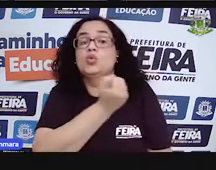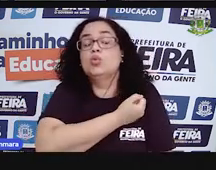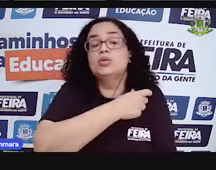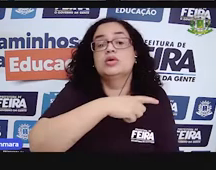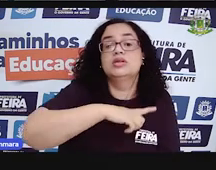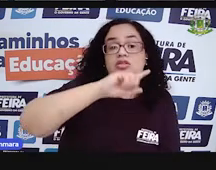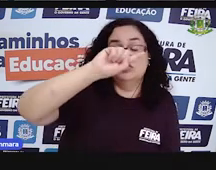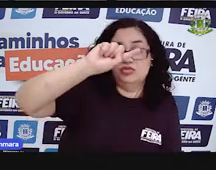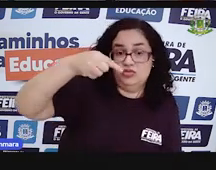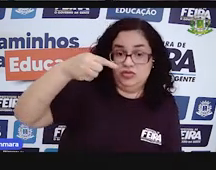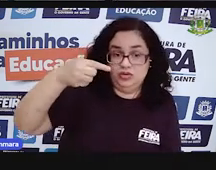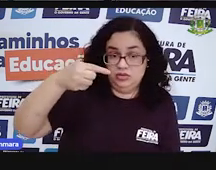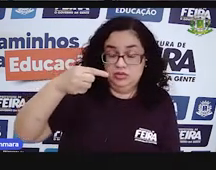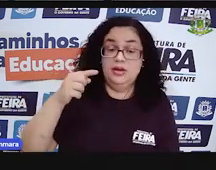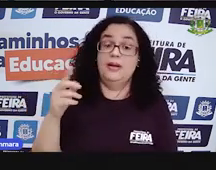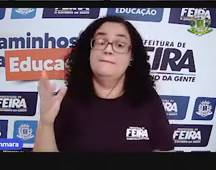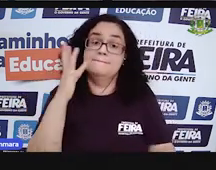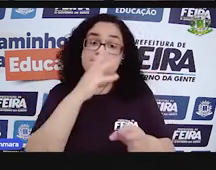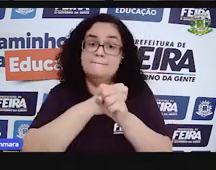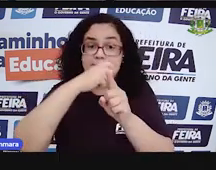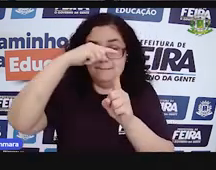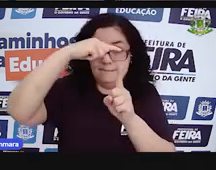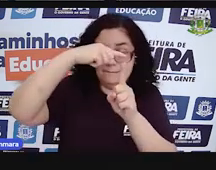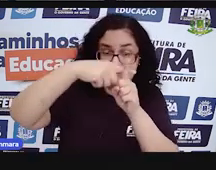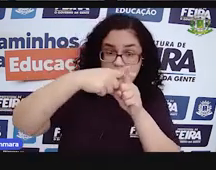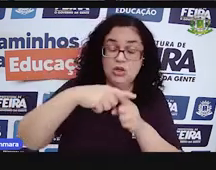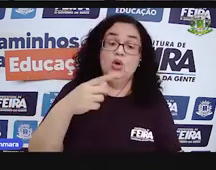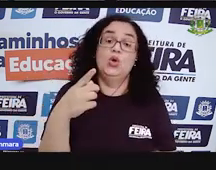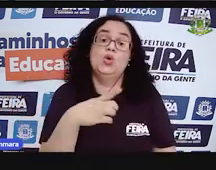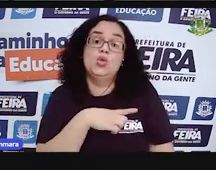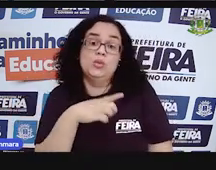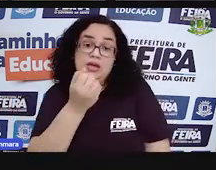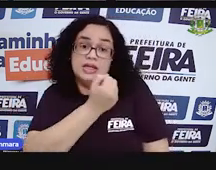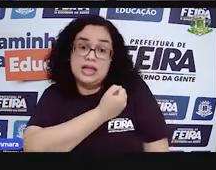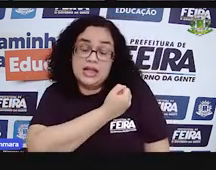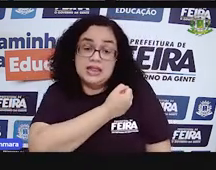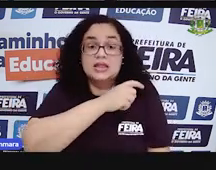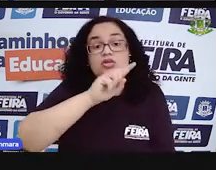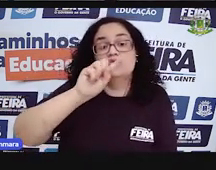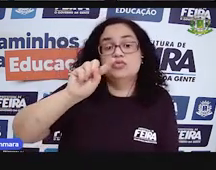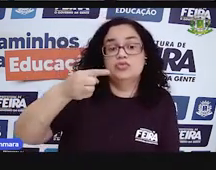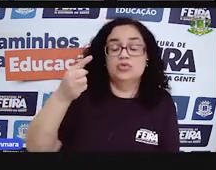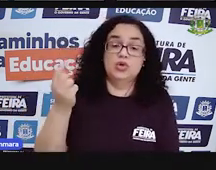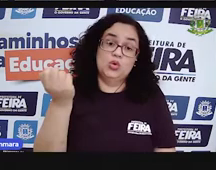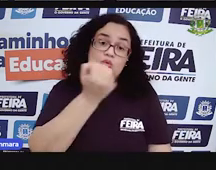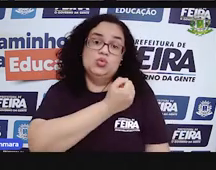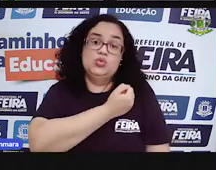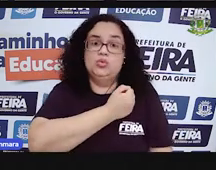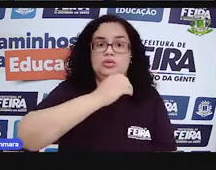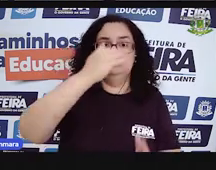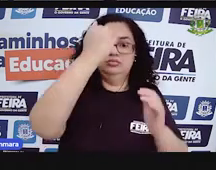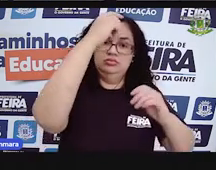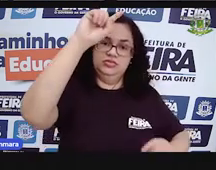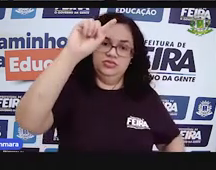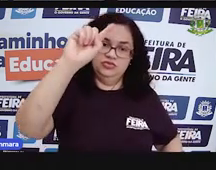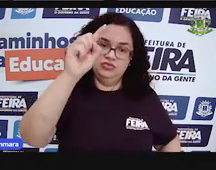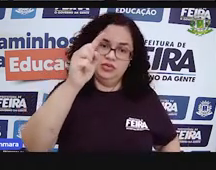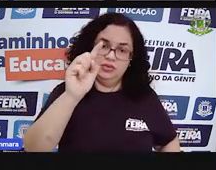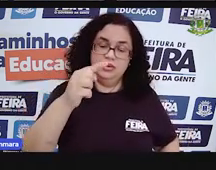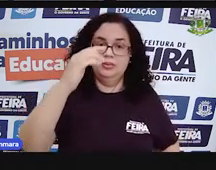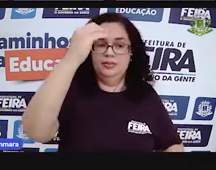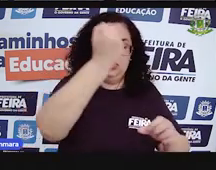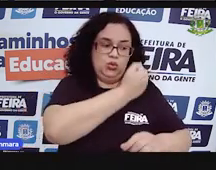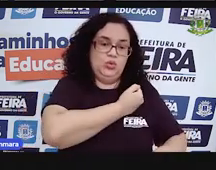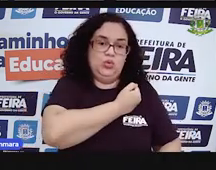vírgula, para fazer conta de mais com o número que tem vírgula, coloca número embaixo de número e